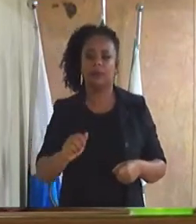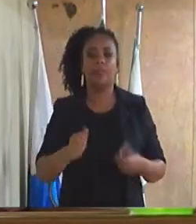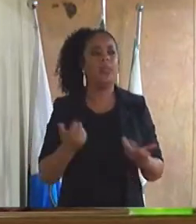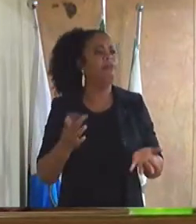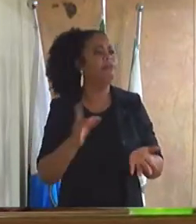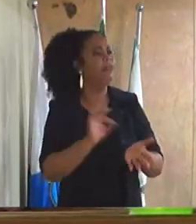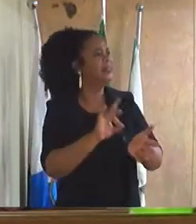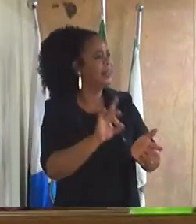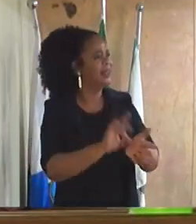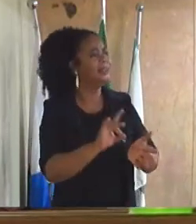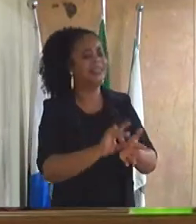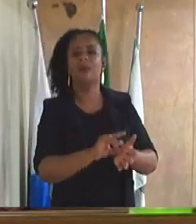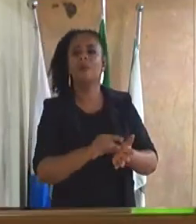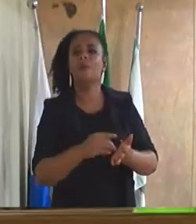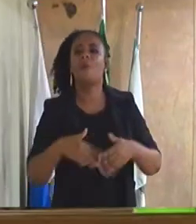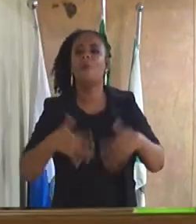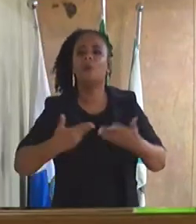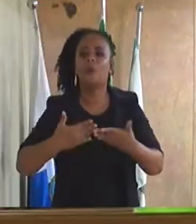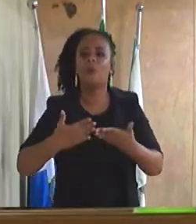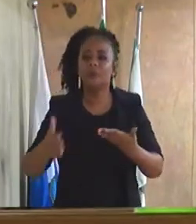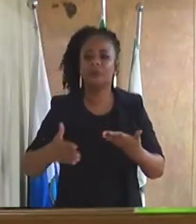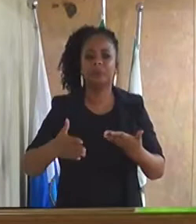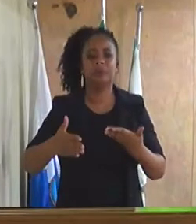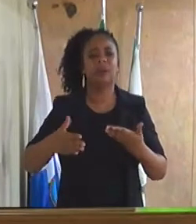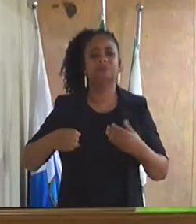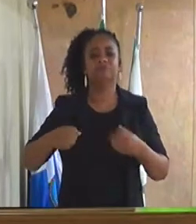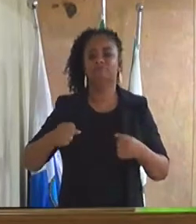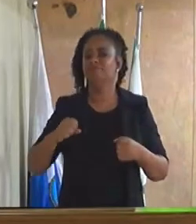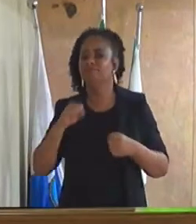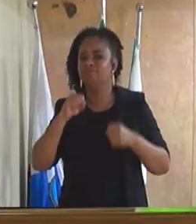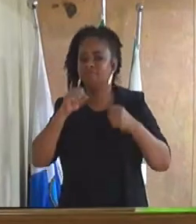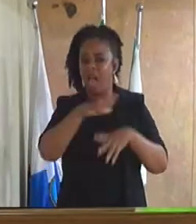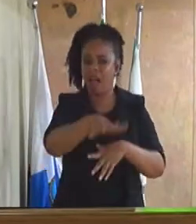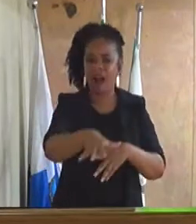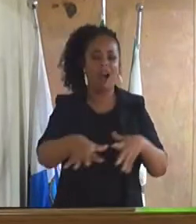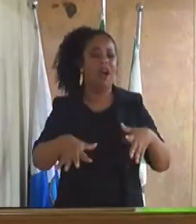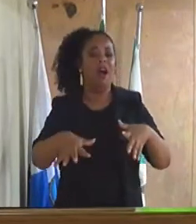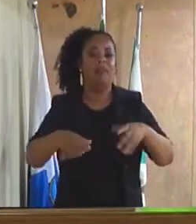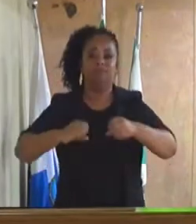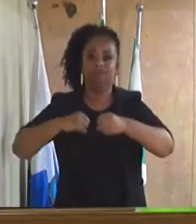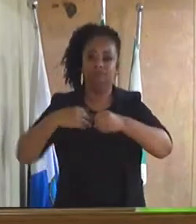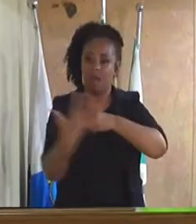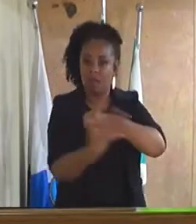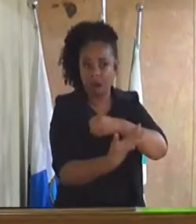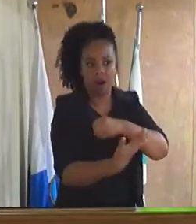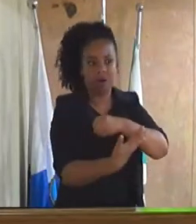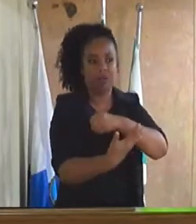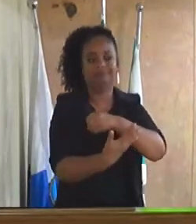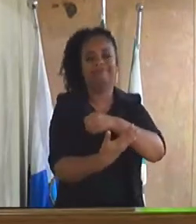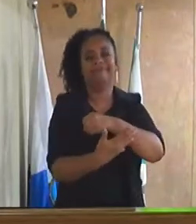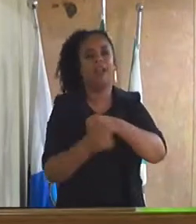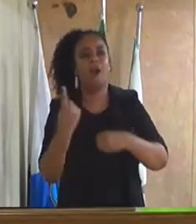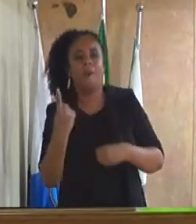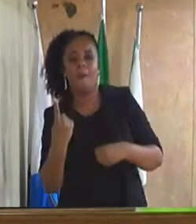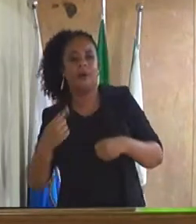que começou a pandemia, que os ônibus da 25 de agosto que fazem aquela linha lá assumiram. Então, eu quero pedir aí o